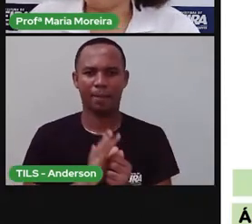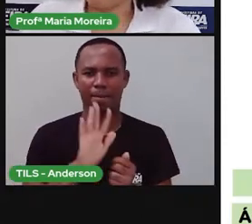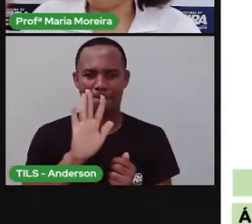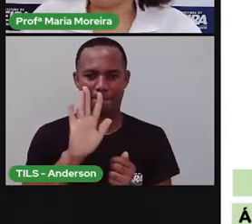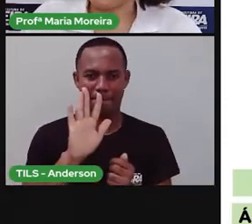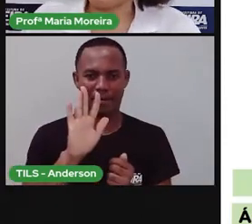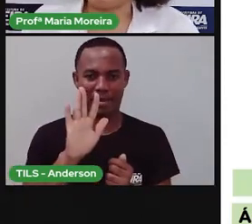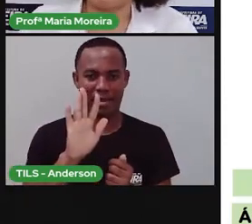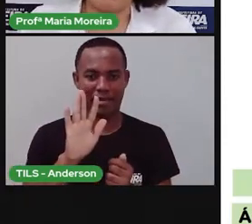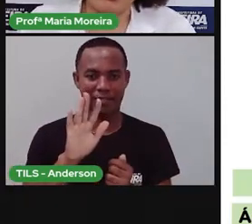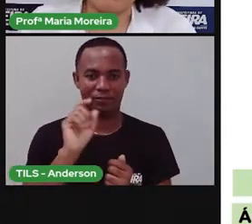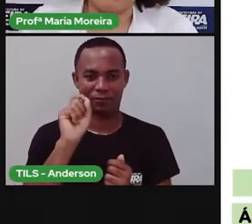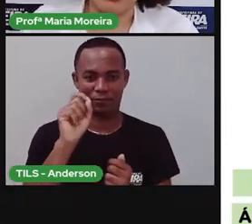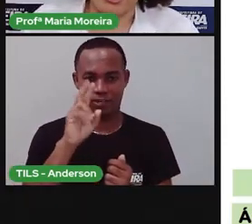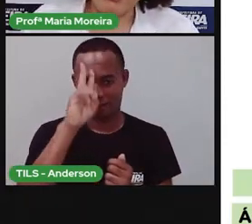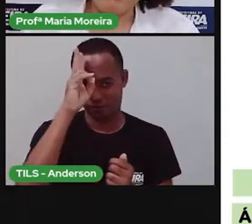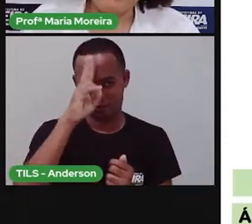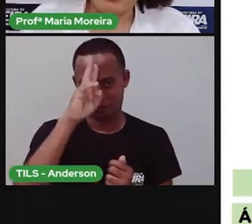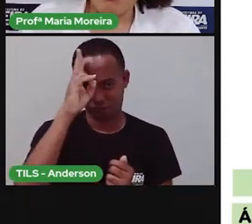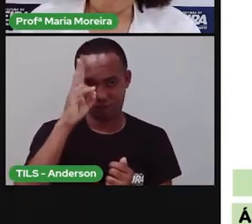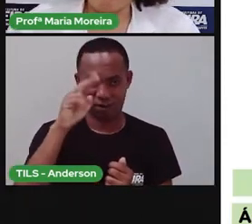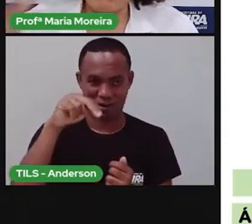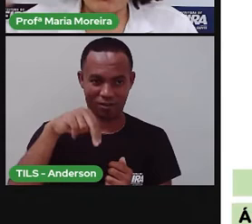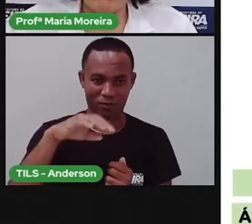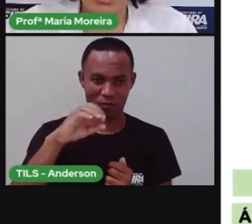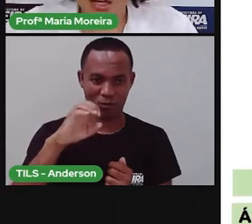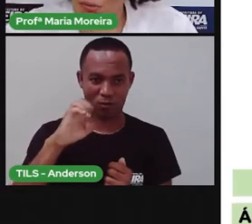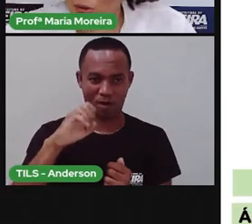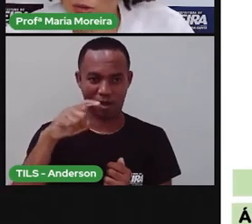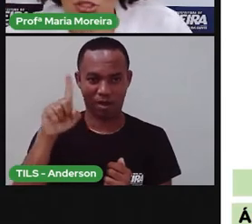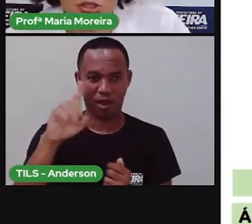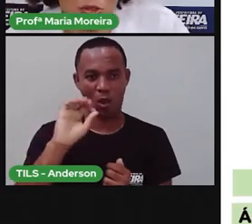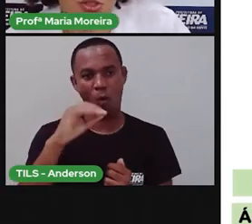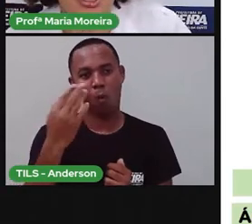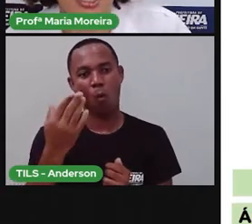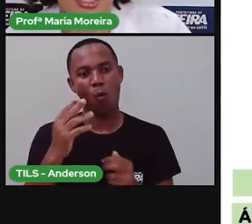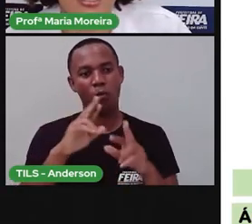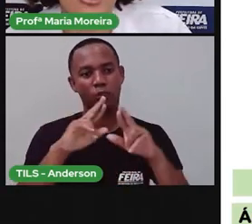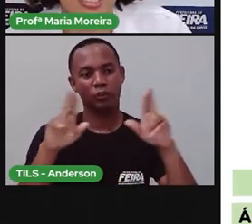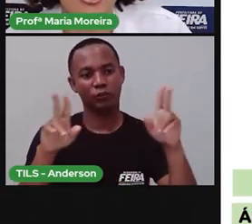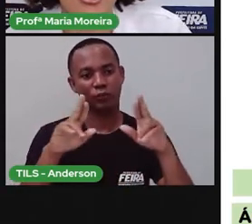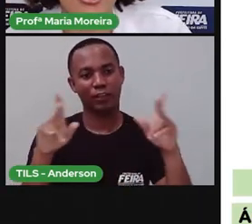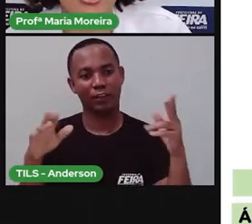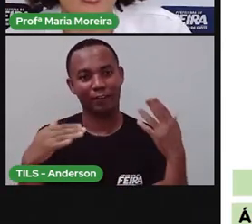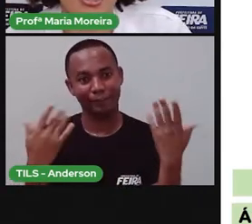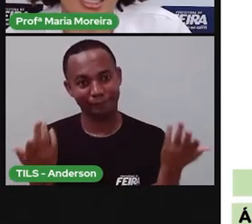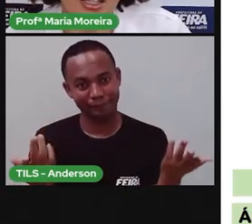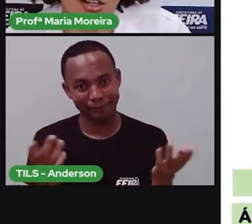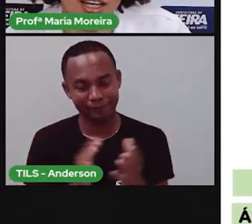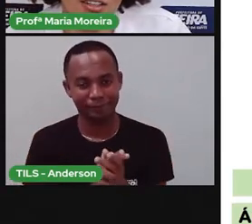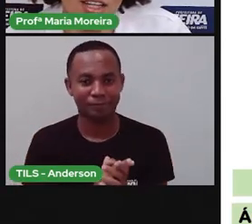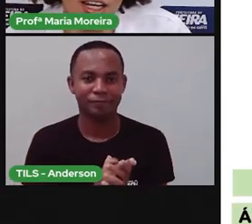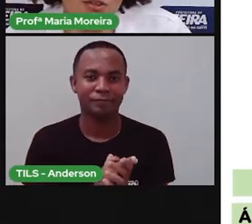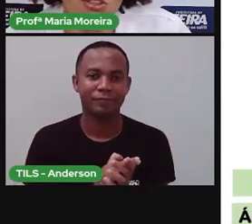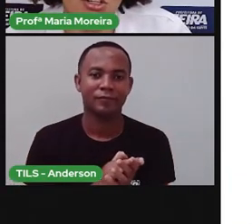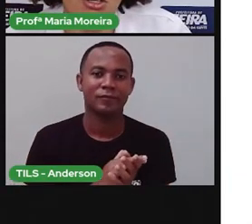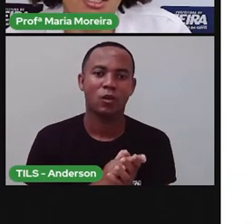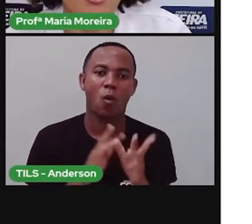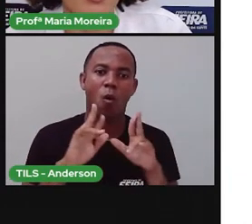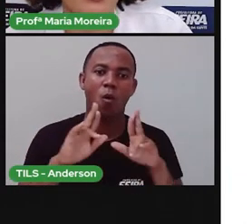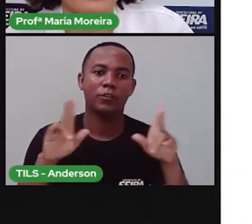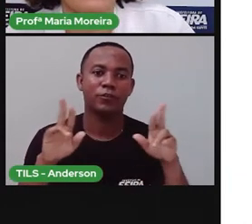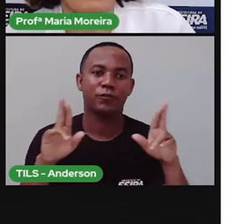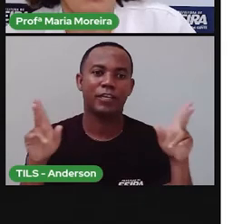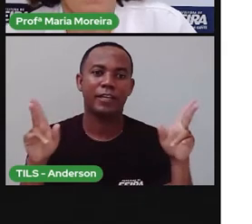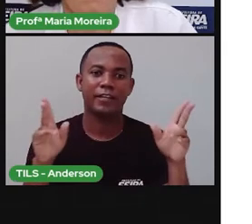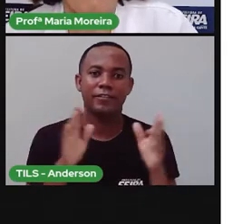aqui agora contar sobre a história de Noé? Ou vamos contar uma outra história? O você acha, Anderson? Será que é Noé ou será que é outra história?